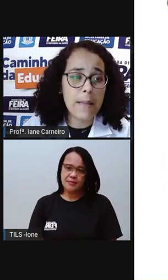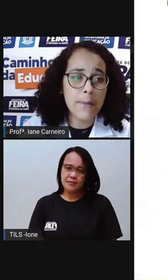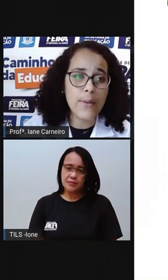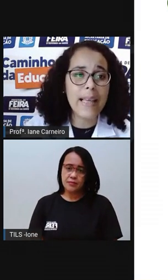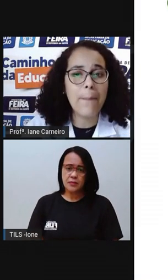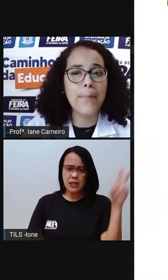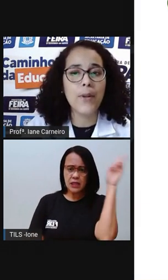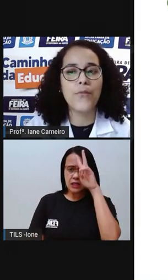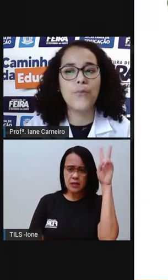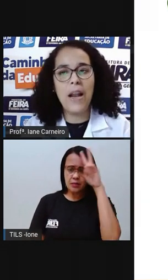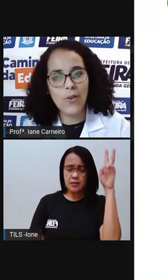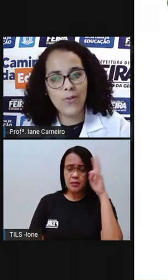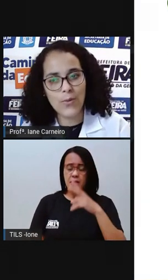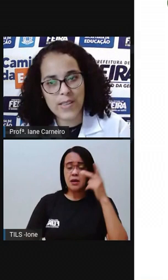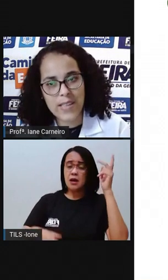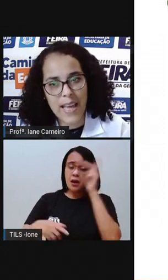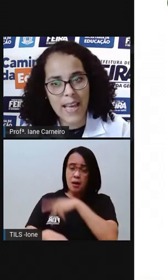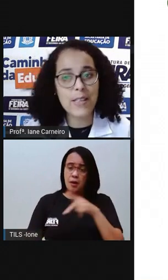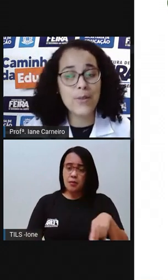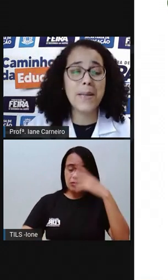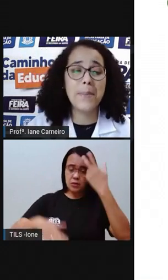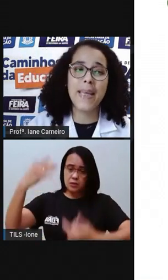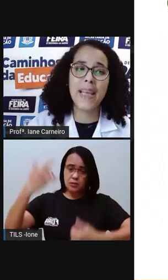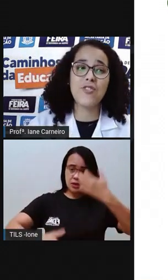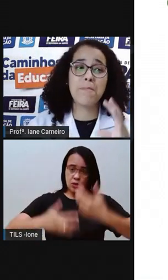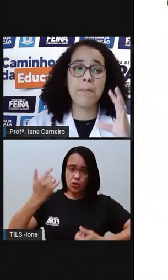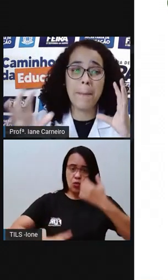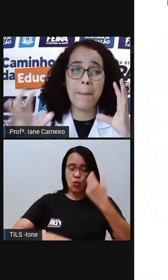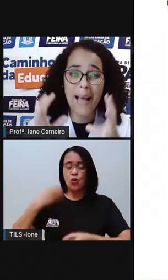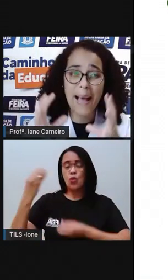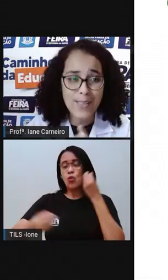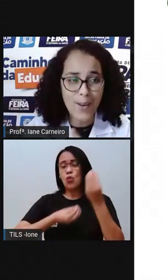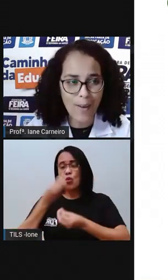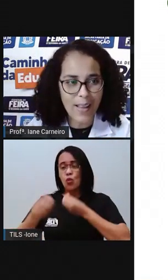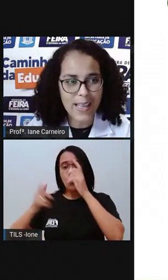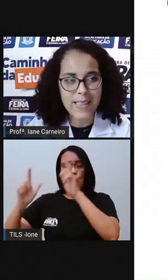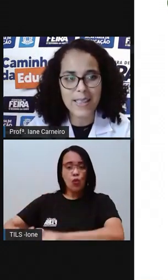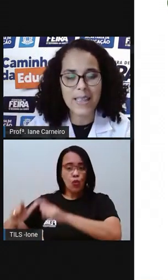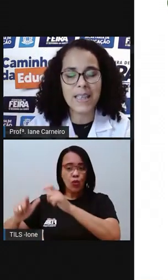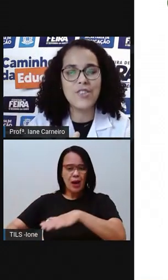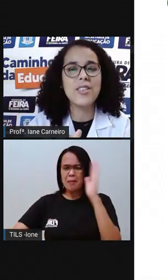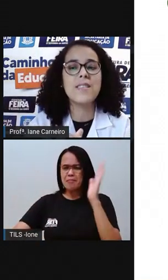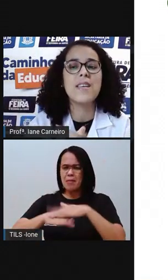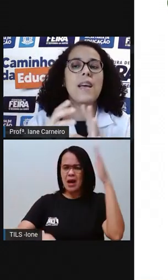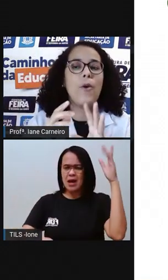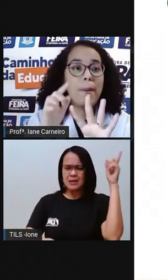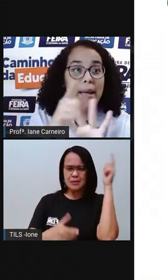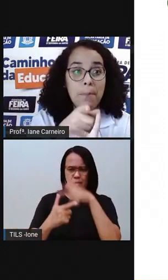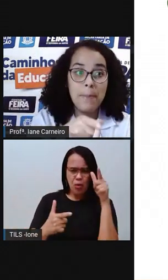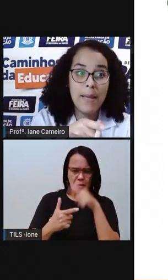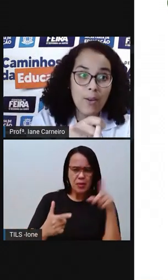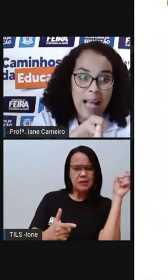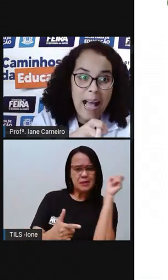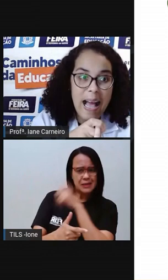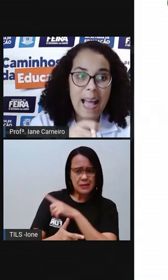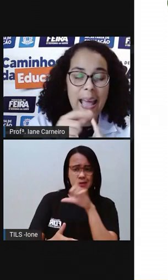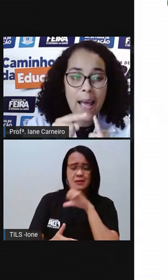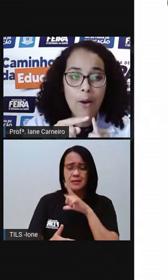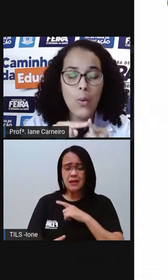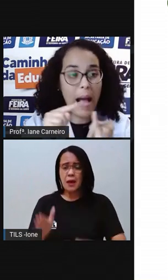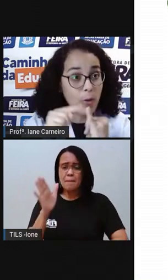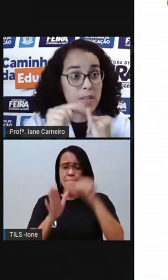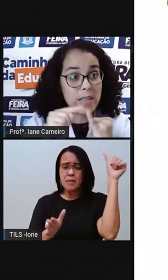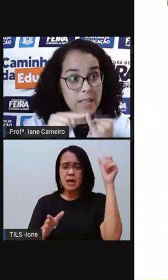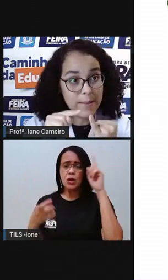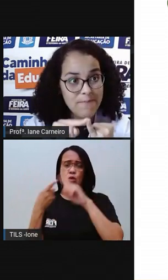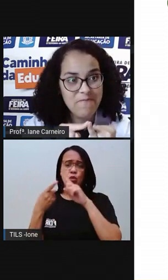vocês lembram, né? Que a Pro falou com vocês que os ambientes que mais ocorrem acidentes, em primeiro lugar, é